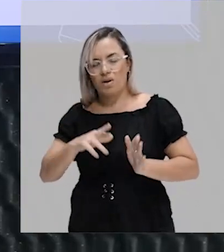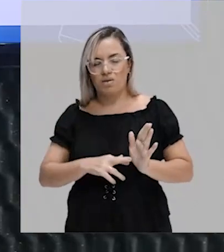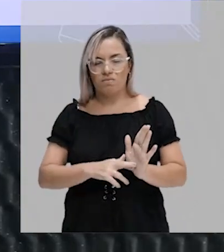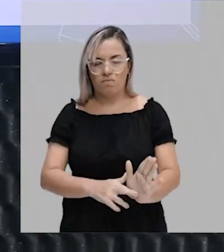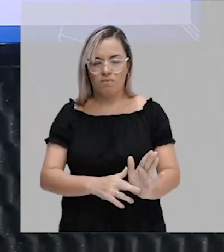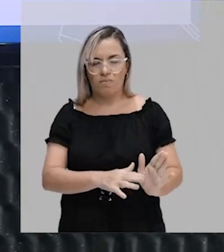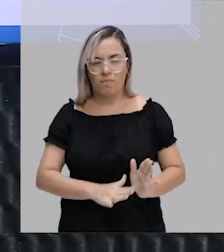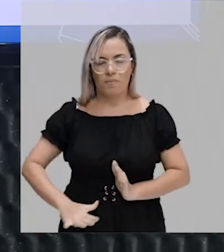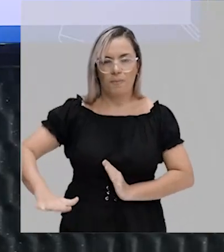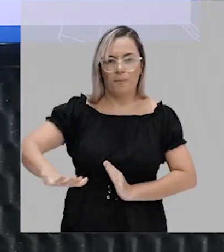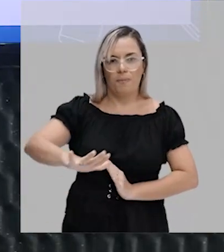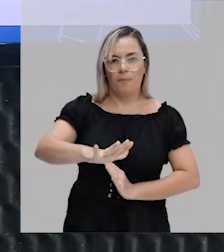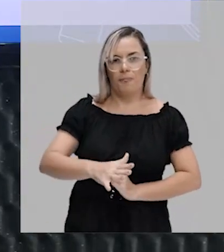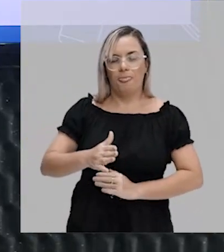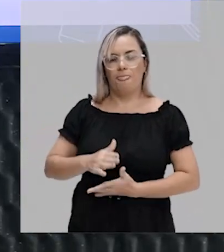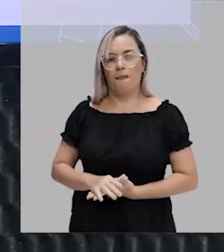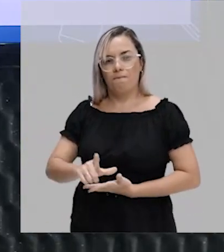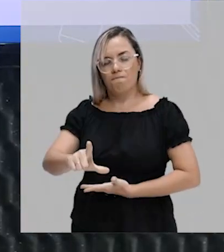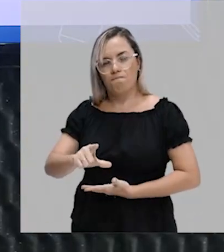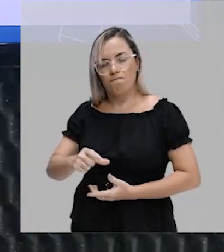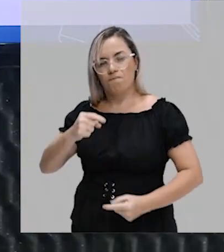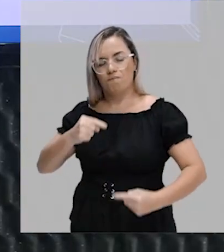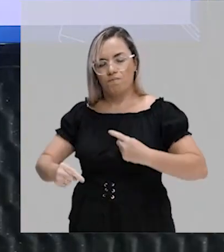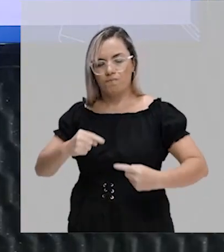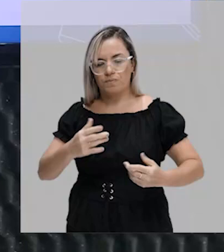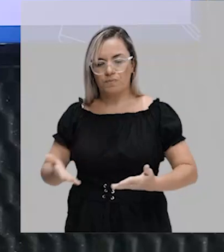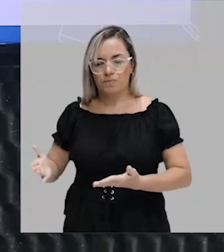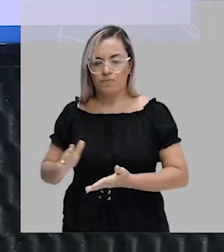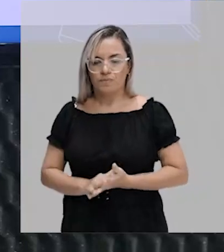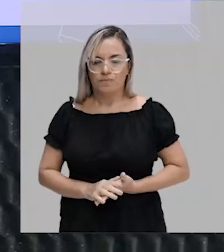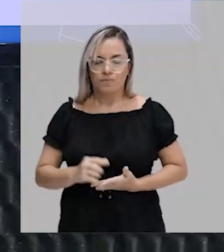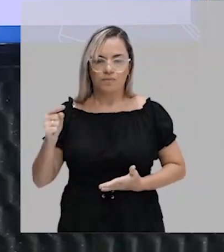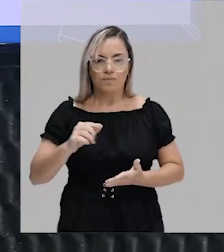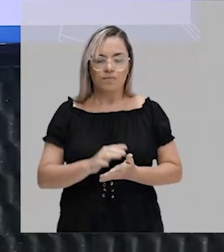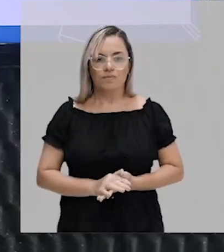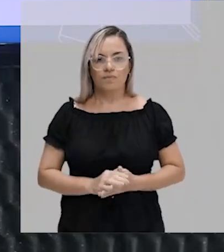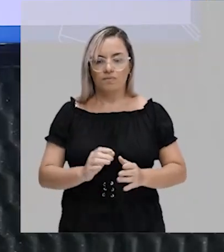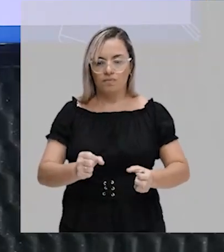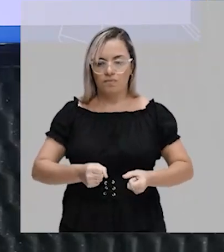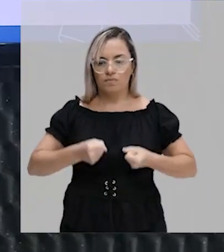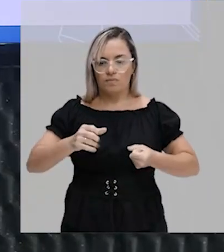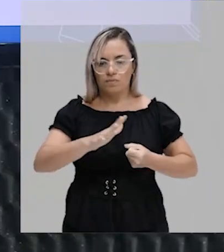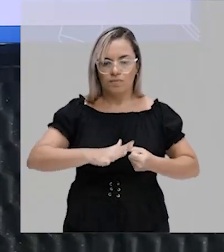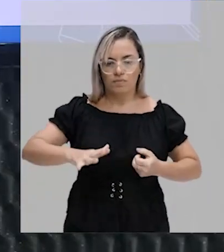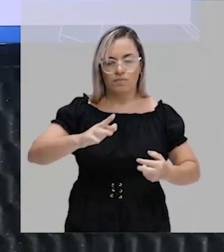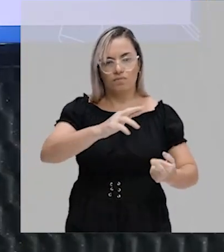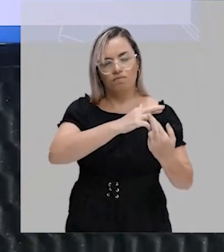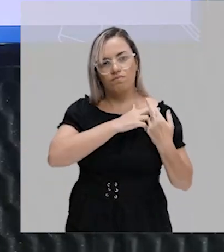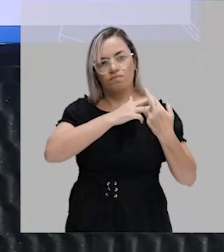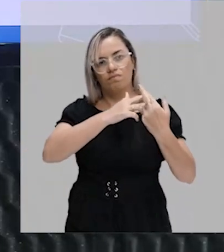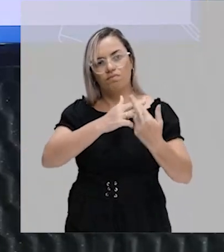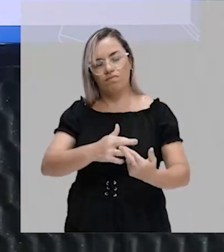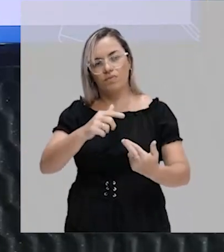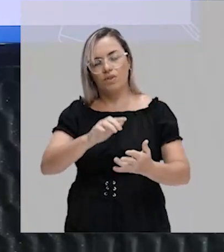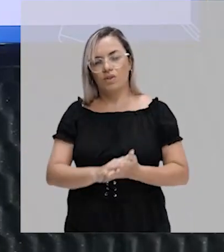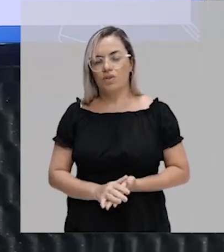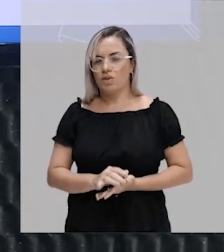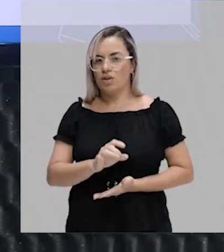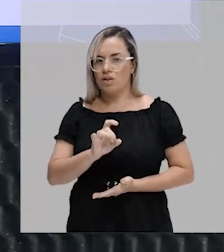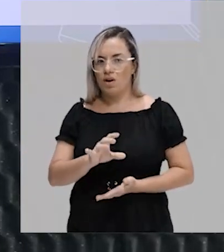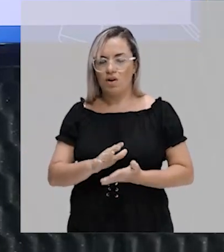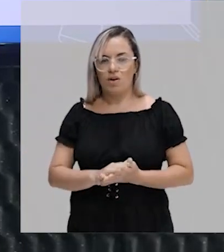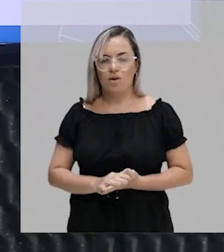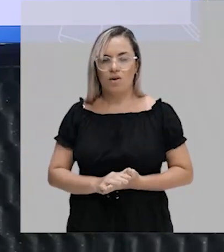nesses espaços de decisão política. Além da predominância da responsabilidade da mulher nas tarefas domésticas,